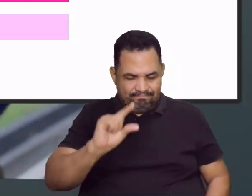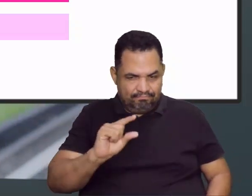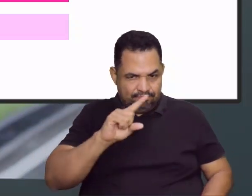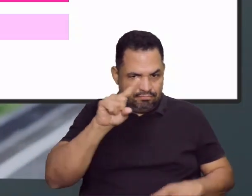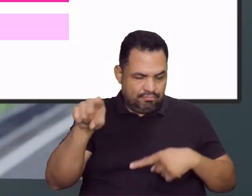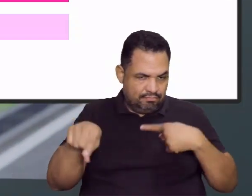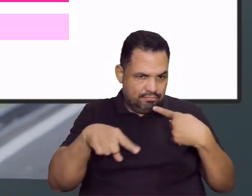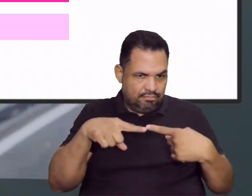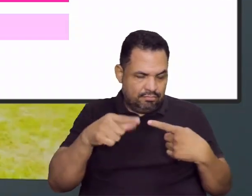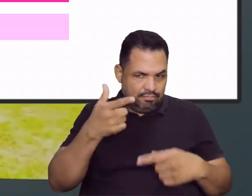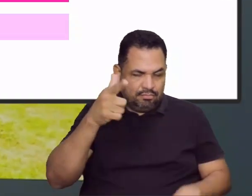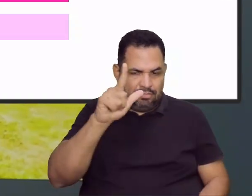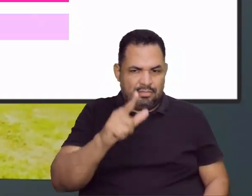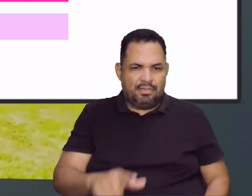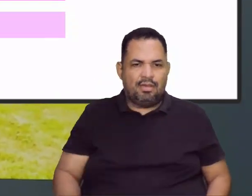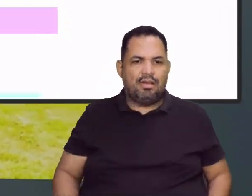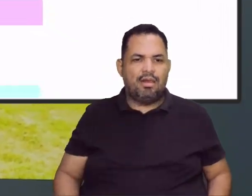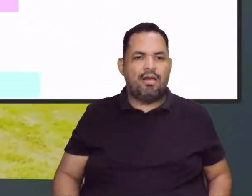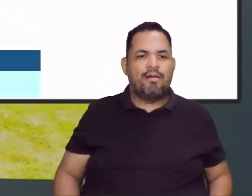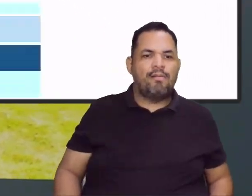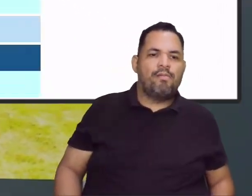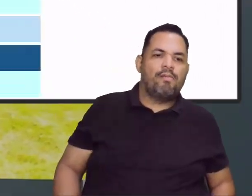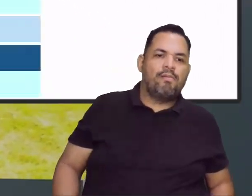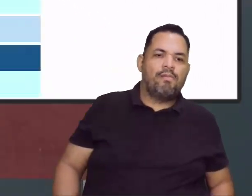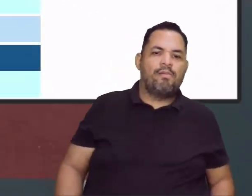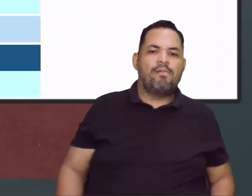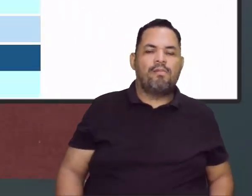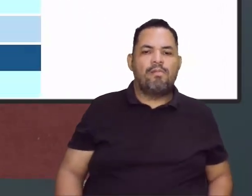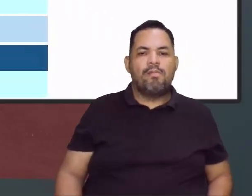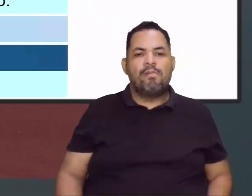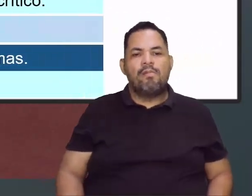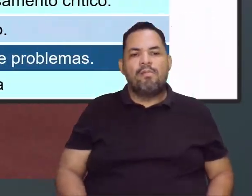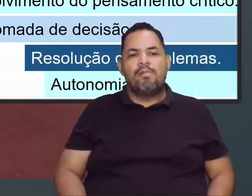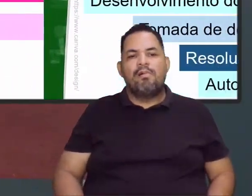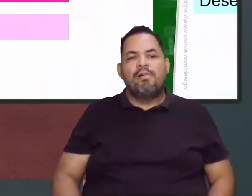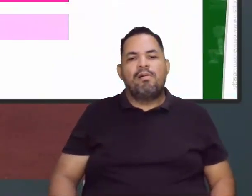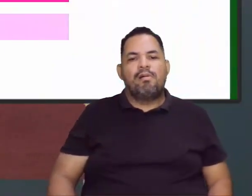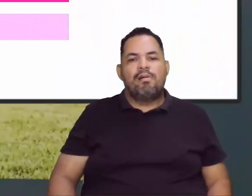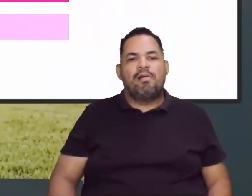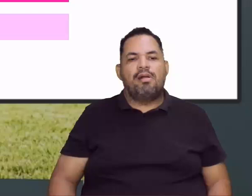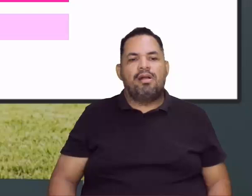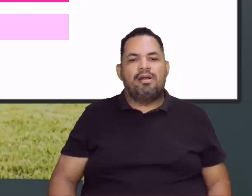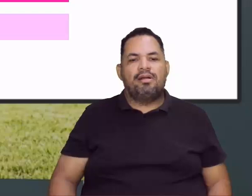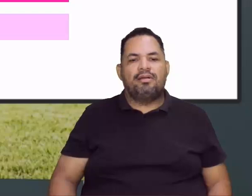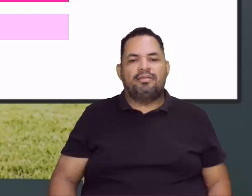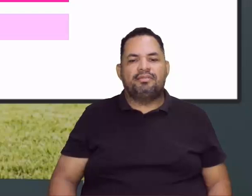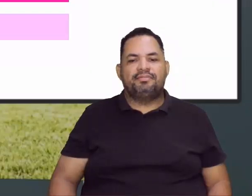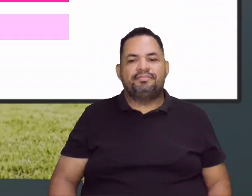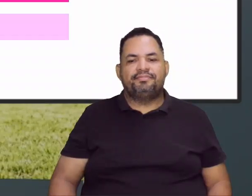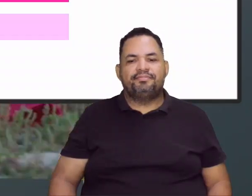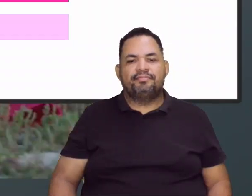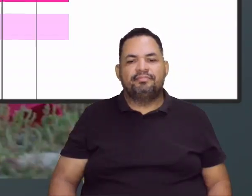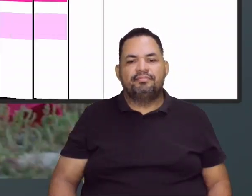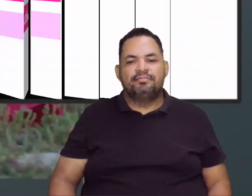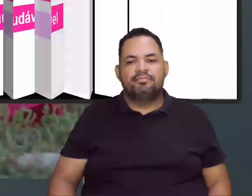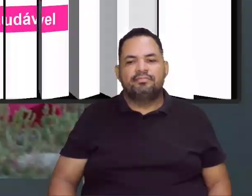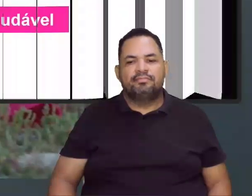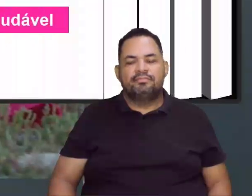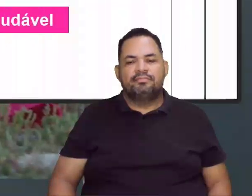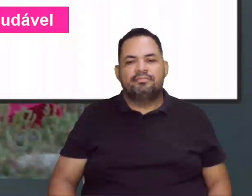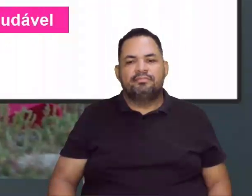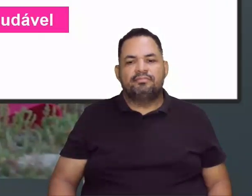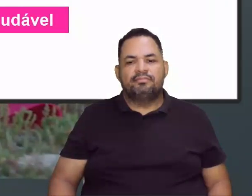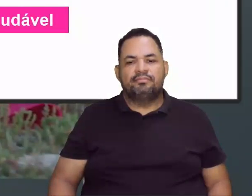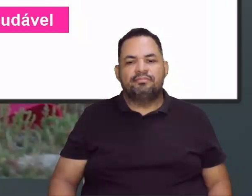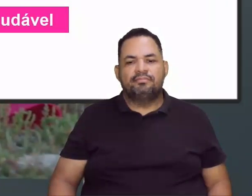foco aí, ele é outro, né? Muito interessante também. Eu voltei em vez de avançar, né? O que mais,